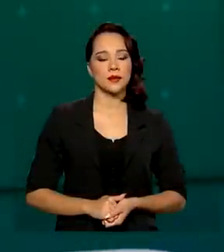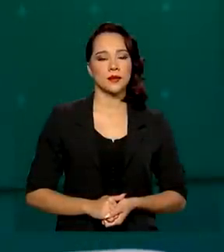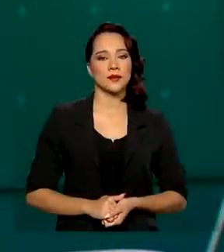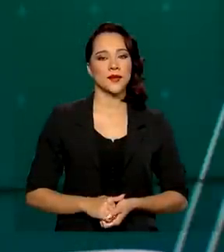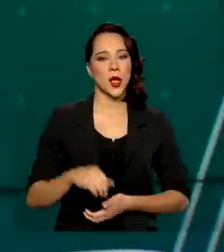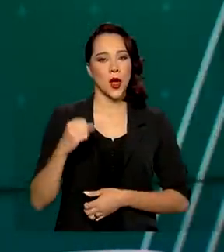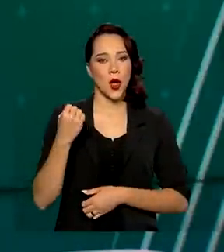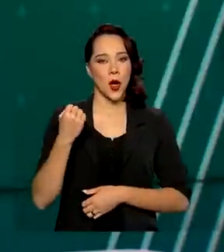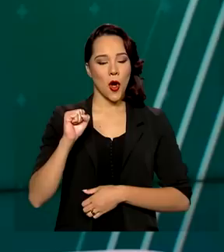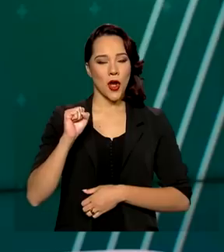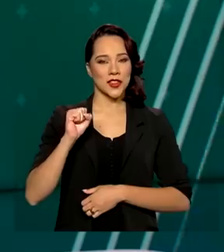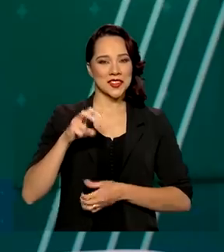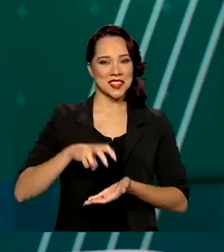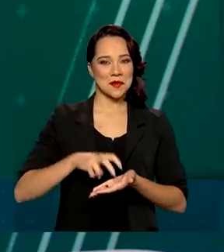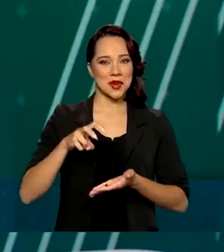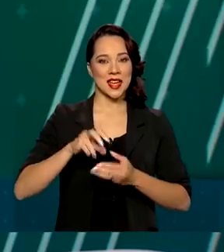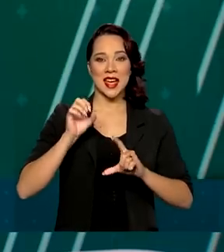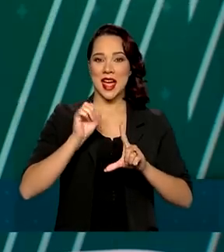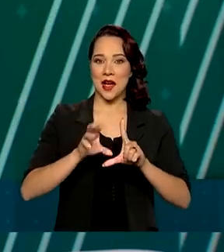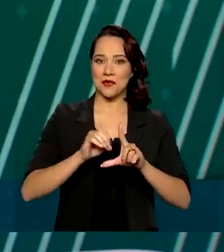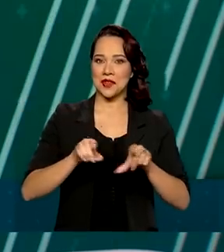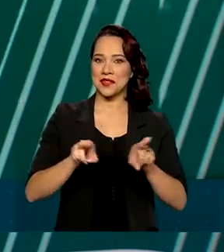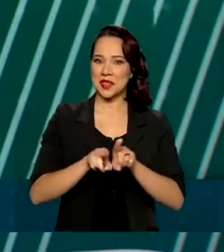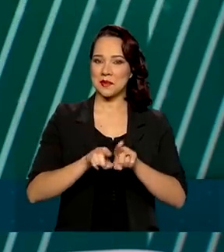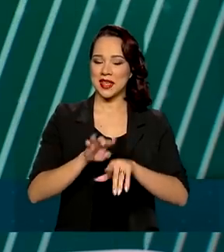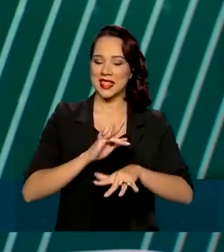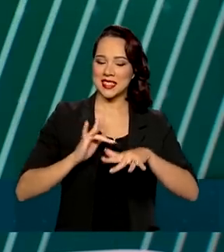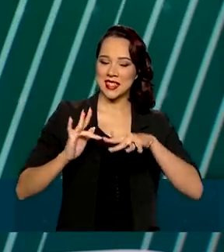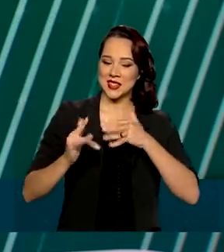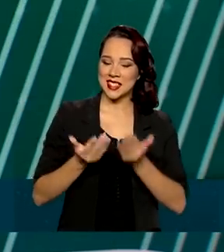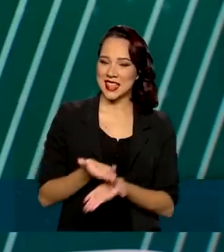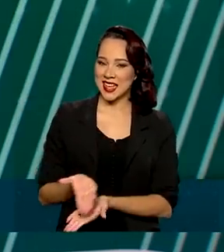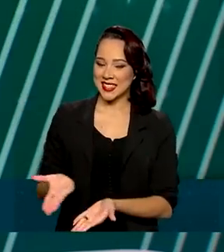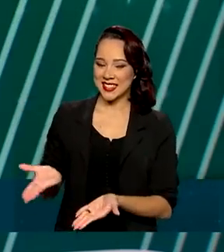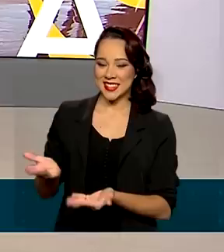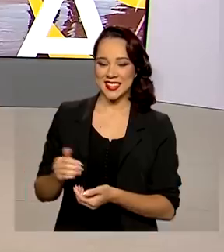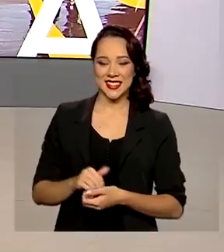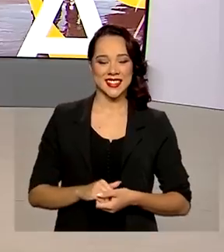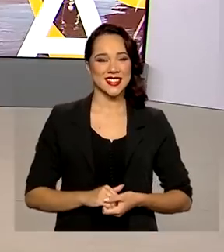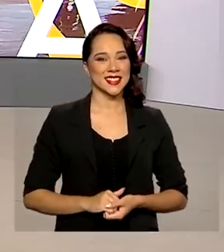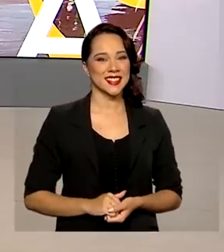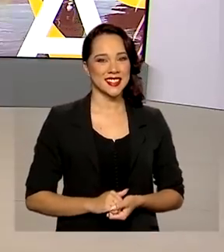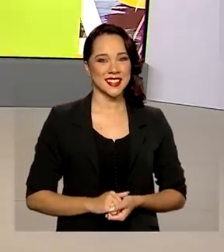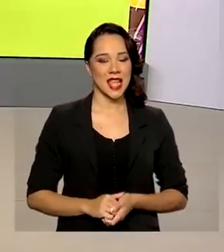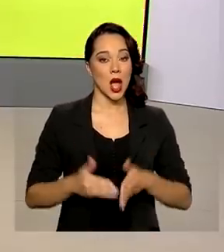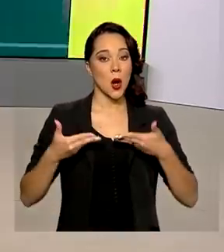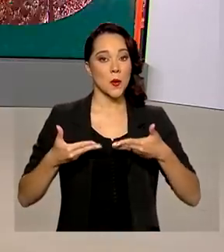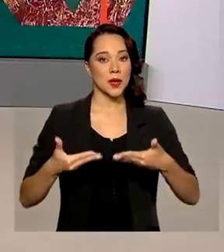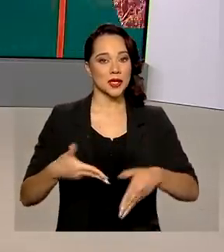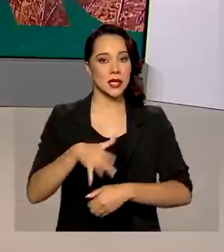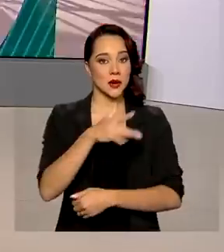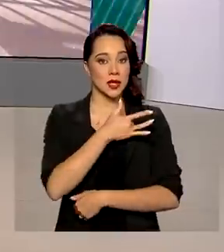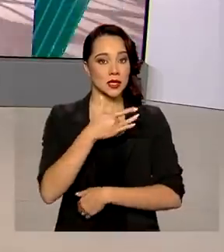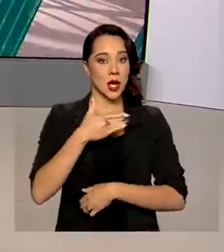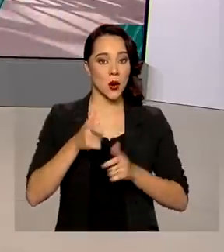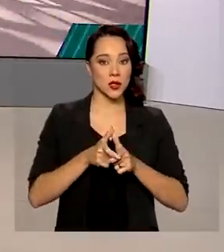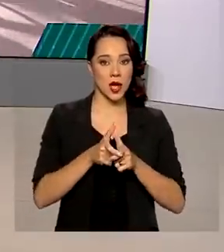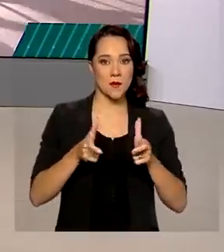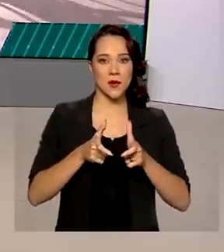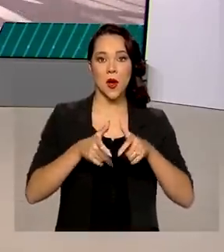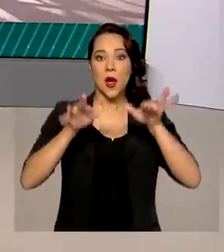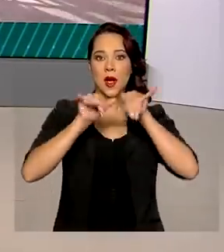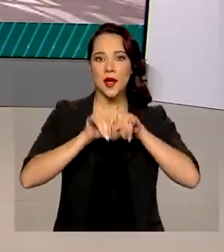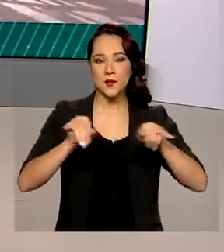Oito horas da manhã, nós estamos ao vivo também pelas redes sociais. O Ministério da Saúde ampliou a